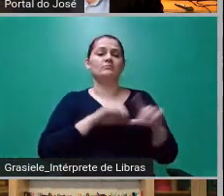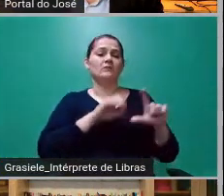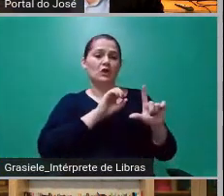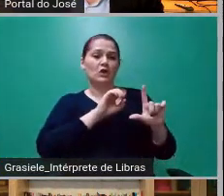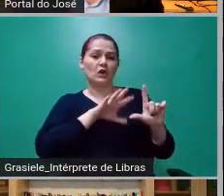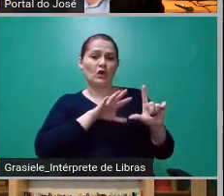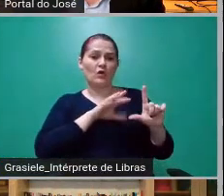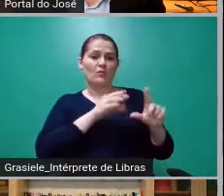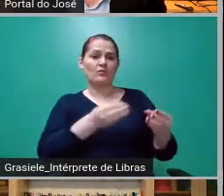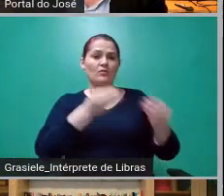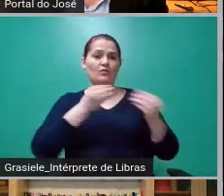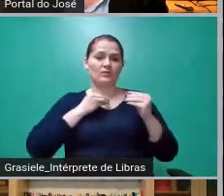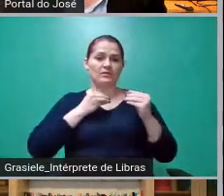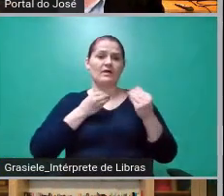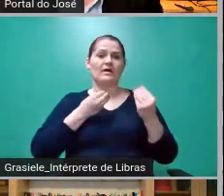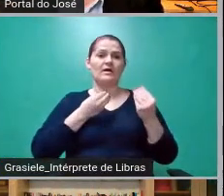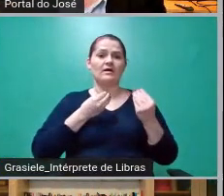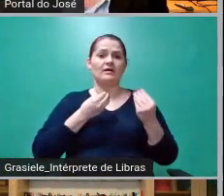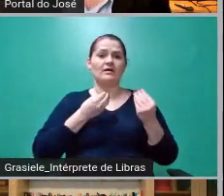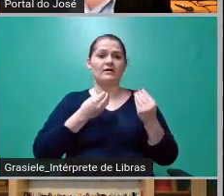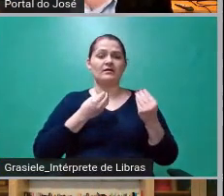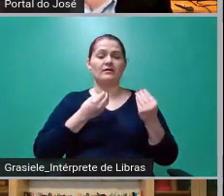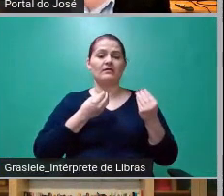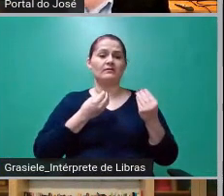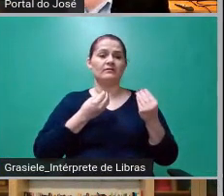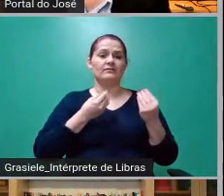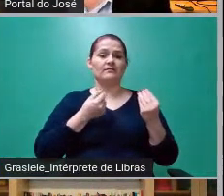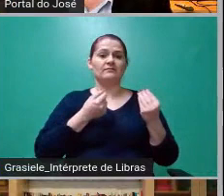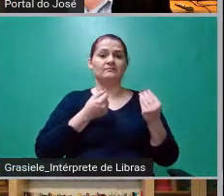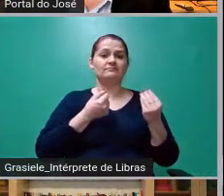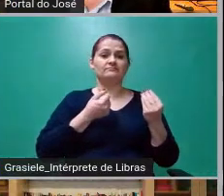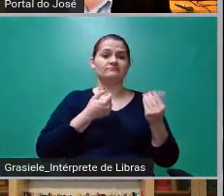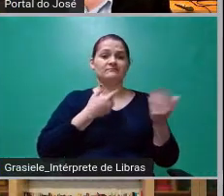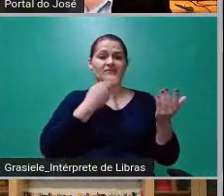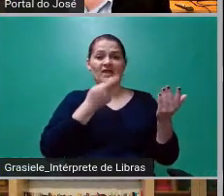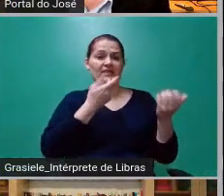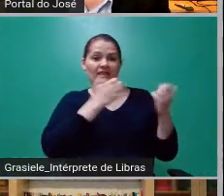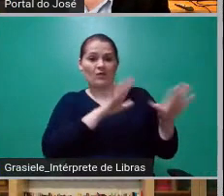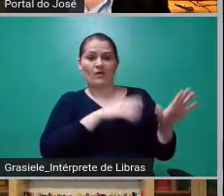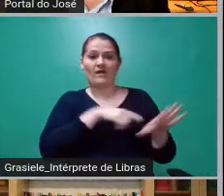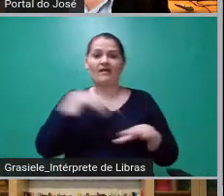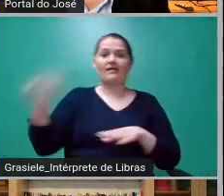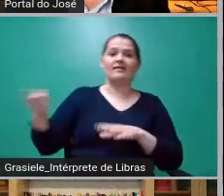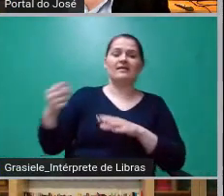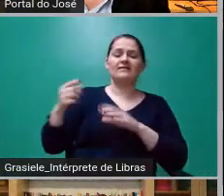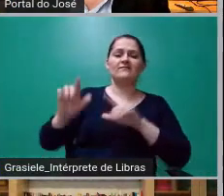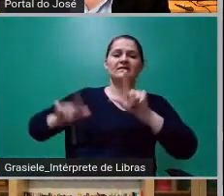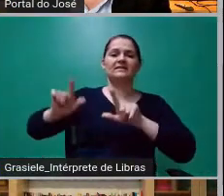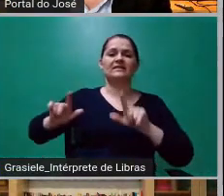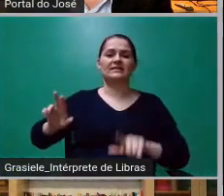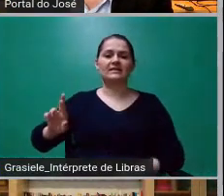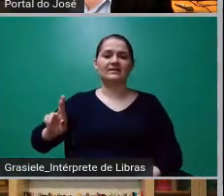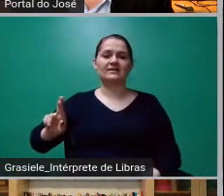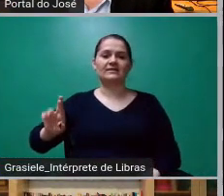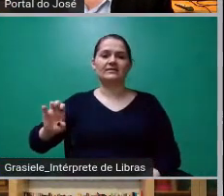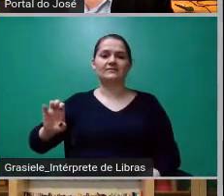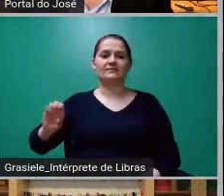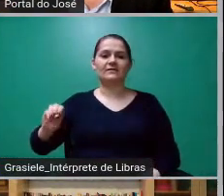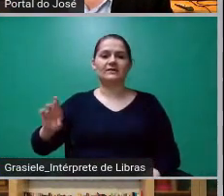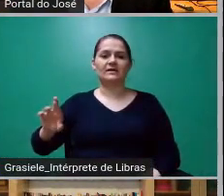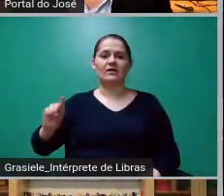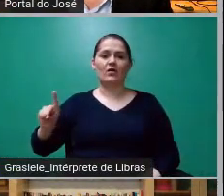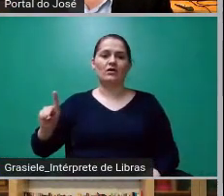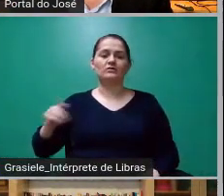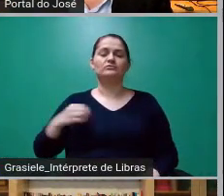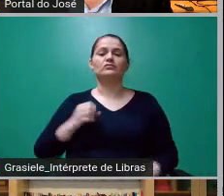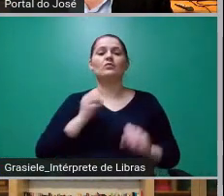uma banana para você, você ia pegar a fita, ia levar na TV Record aqui, ia te dar outra banana. E depois de quatro ou cinco bananas acabou, a sua